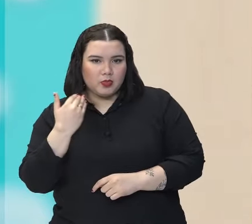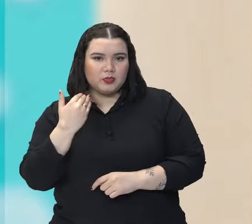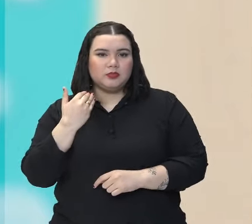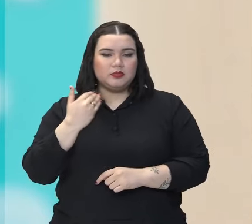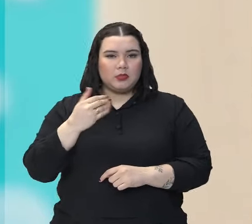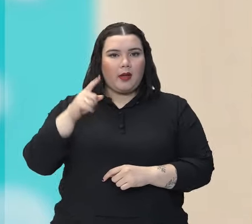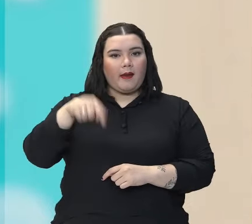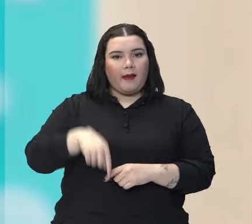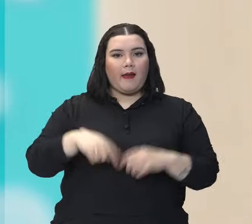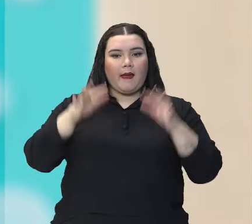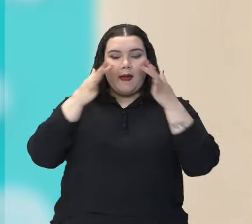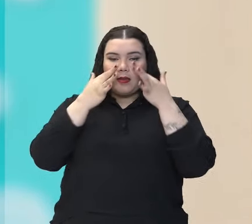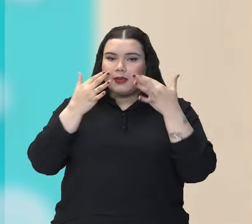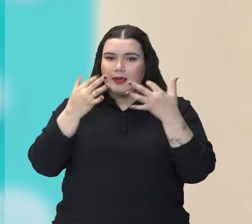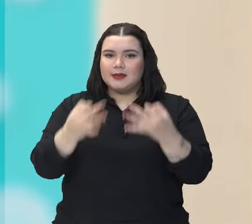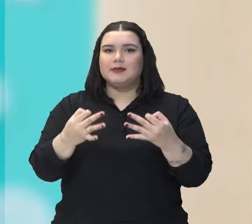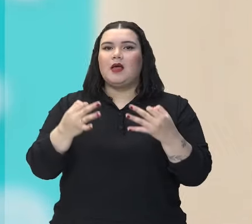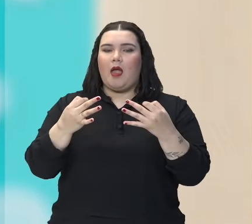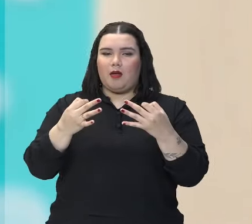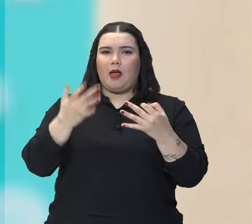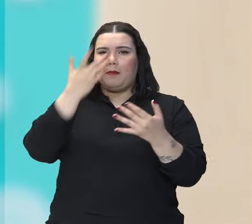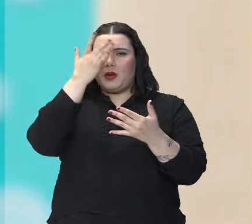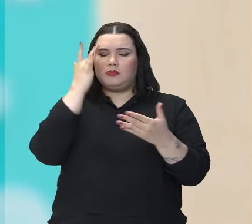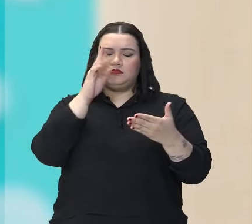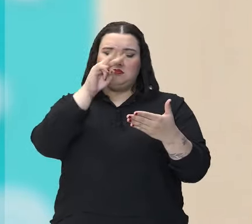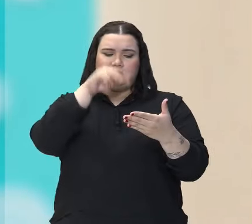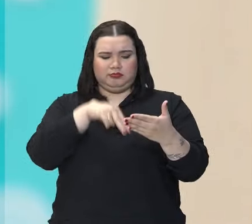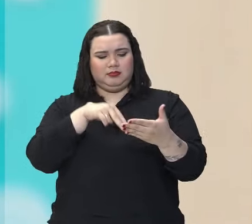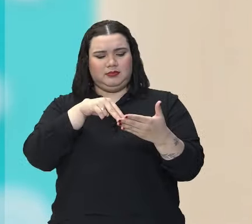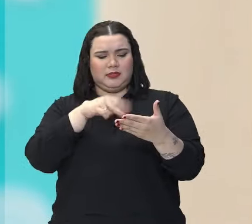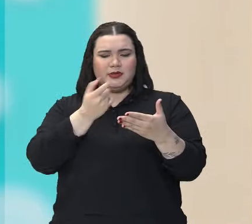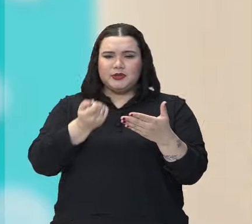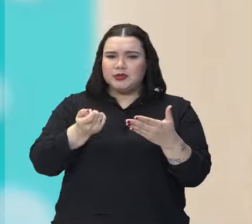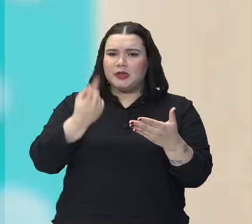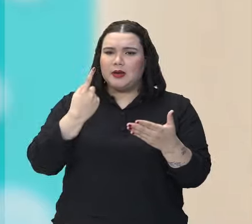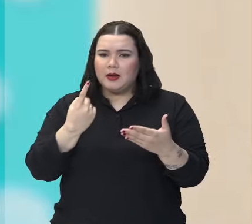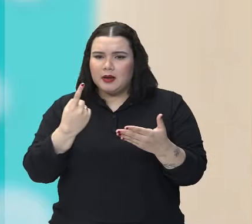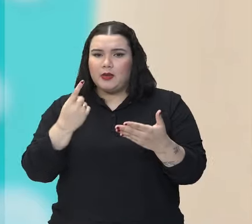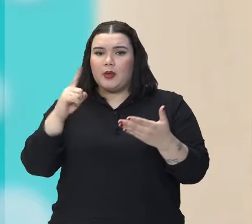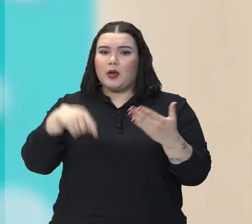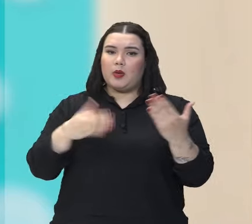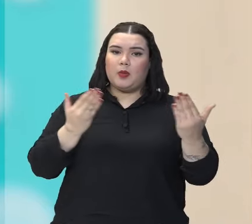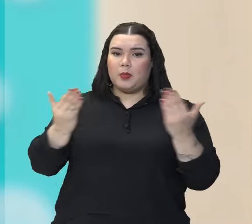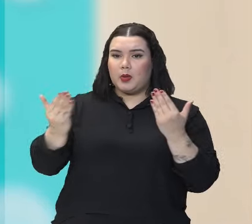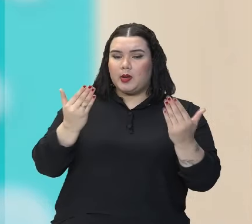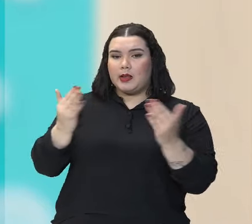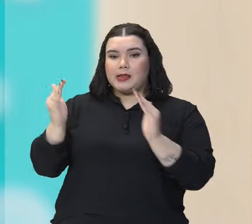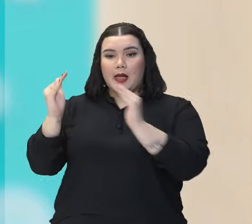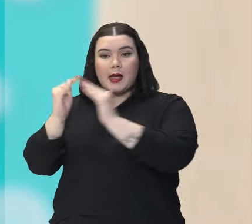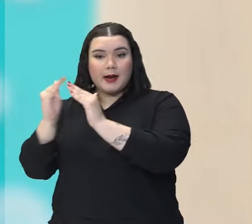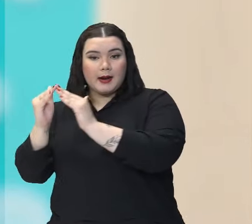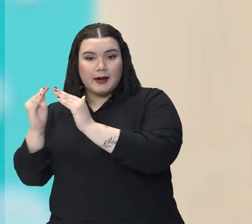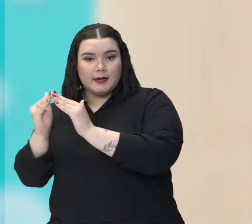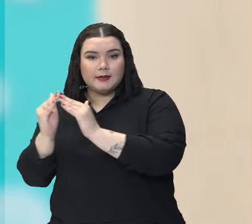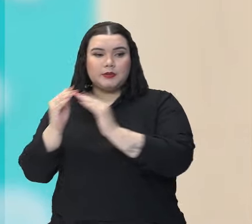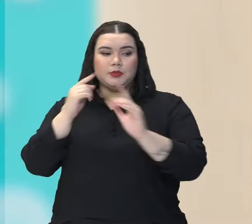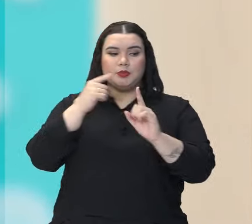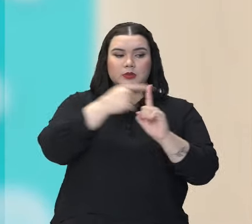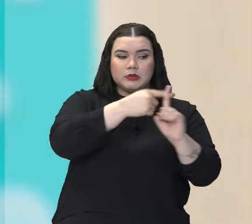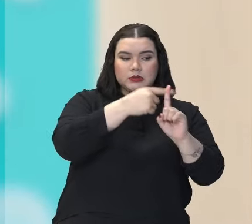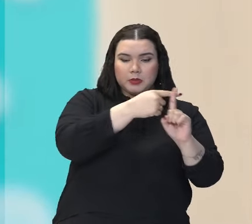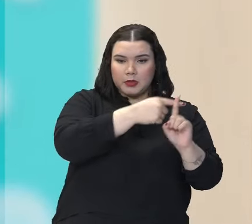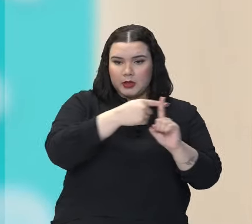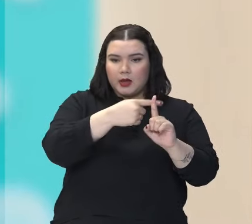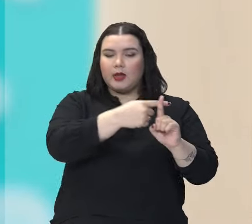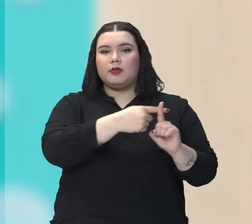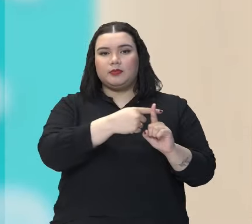chamar mesmo atenção para este fato, de a comparação do cemitério e com o lugar